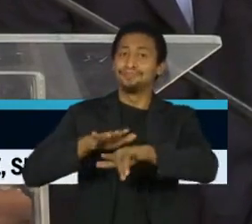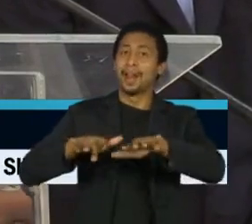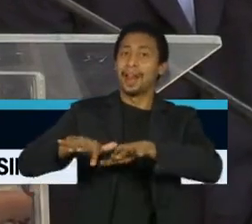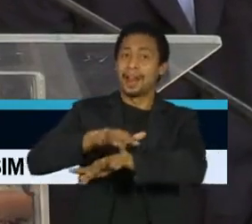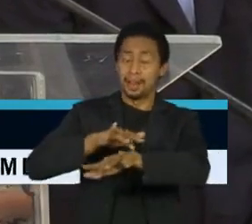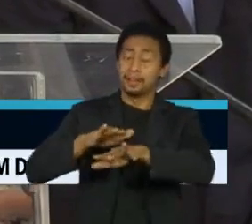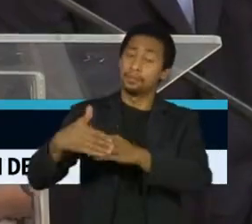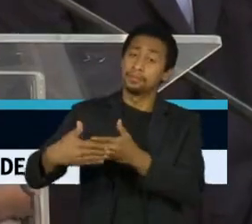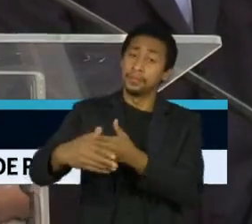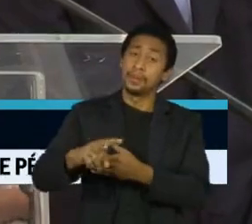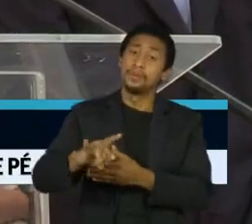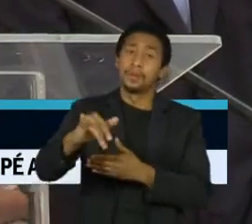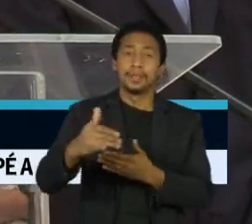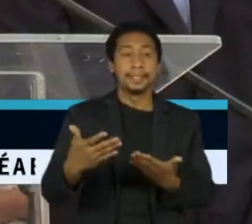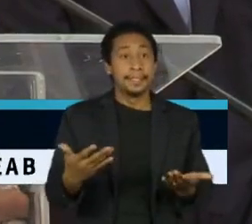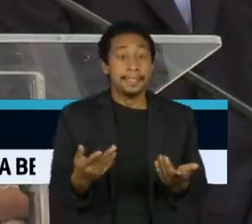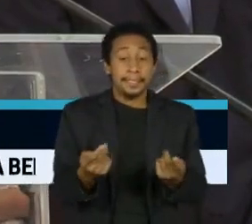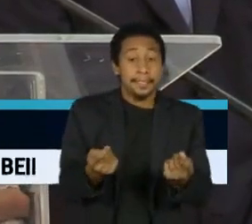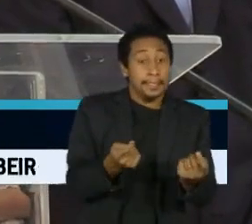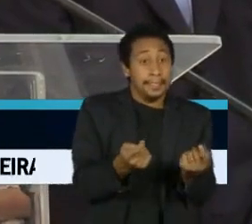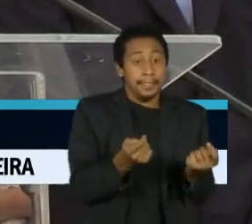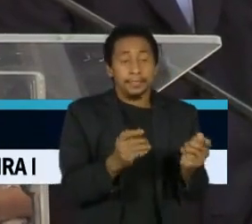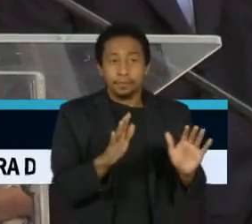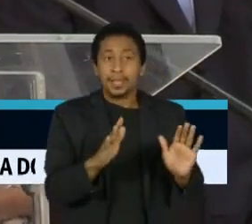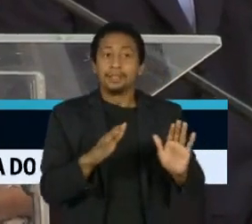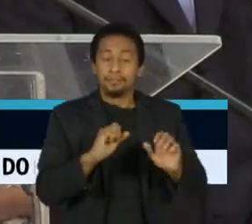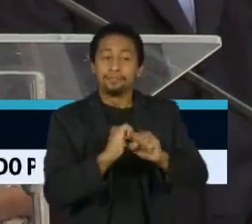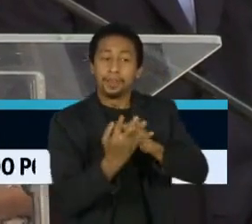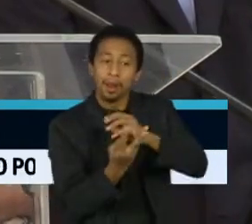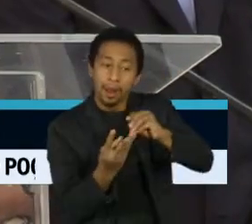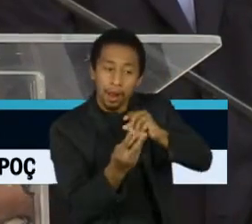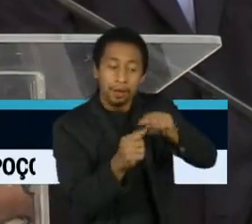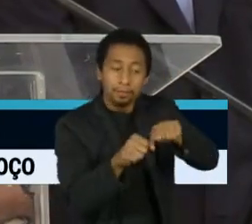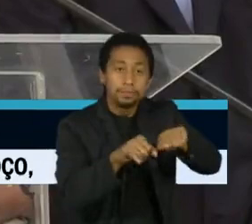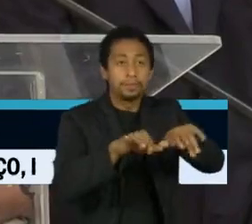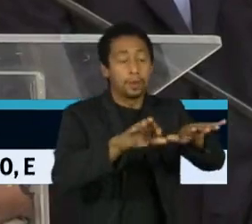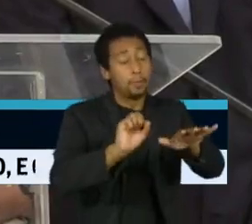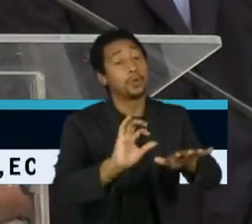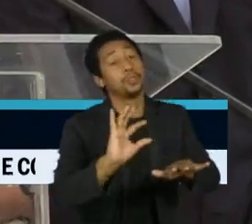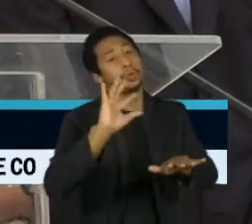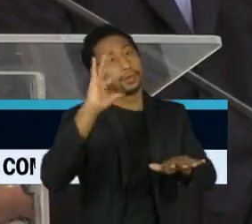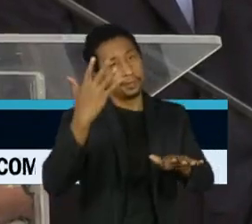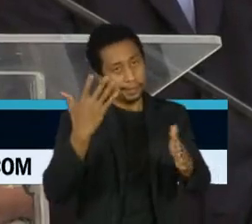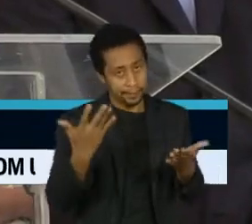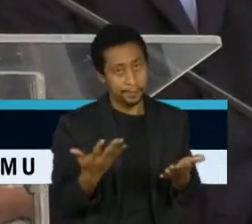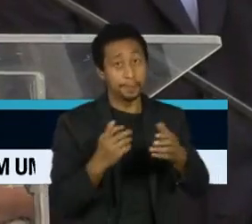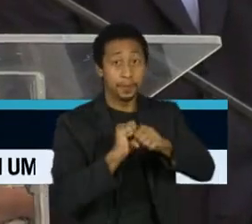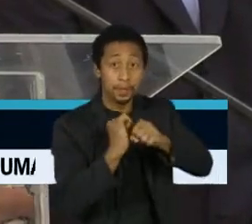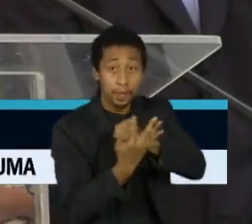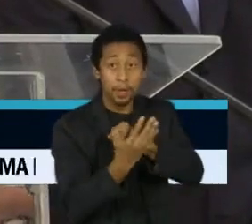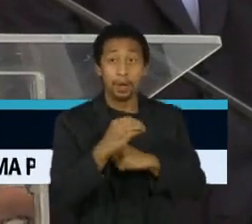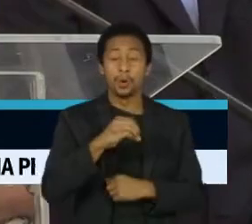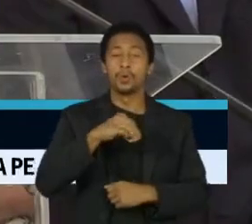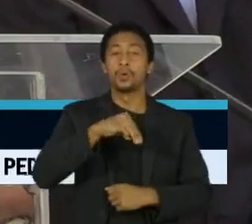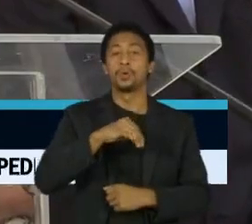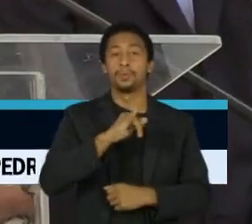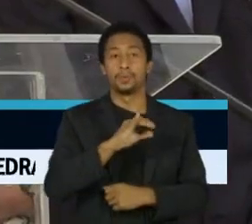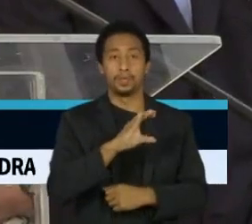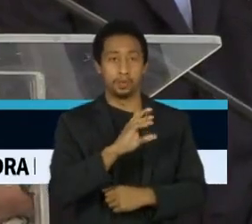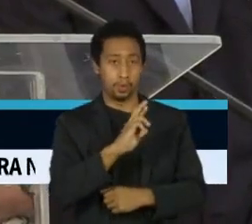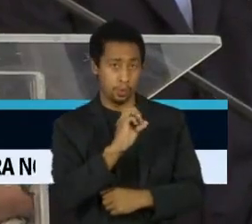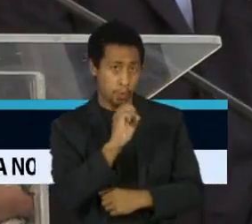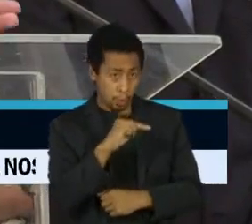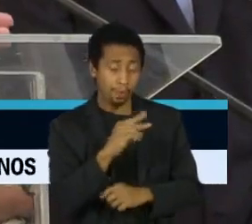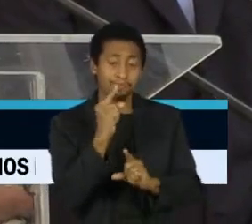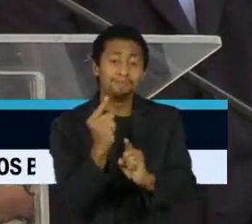Vivemos espreitados por outras possíveis variantes desse vírus, como é o caso da variante Ômicron. Já foram